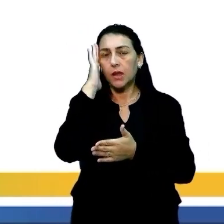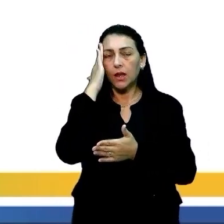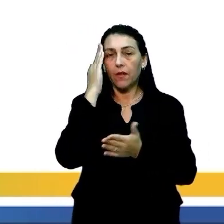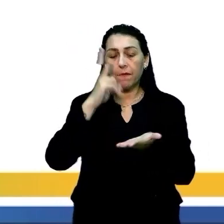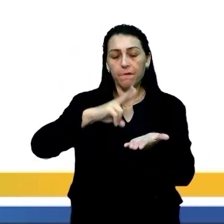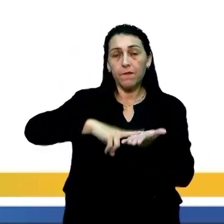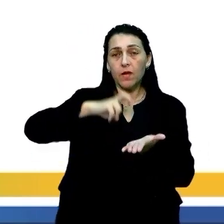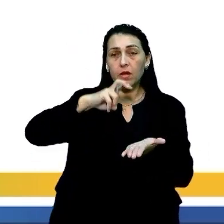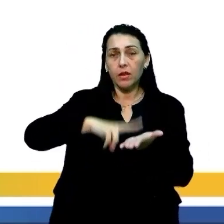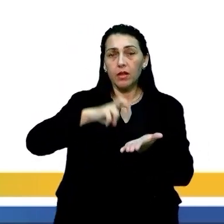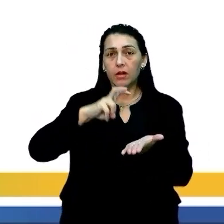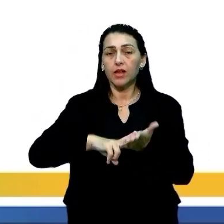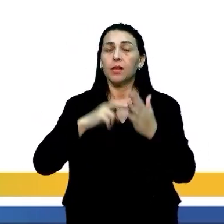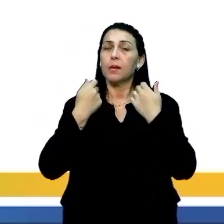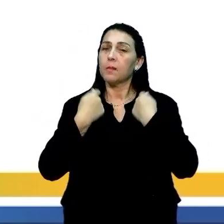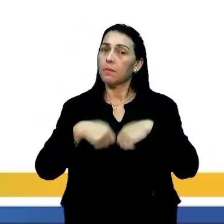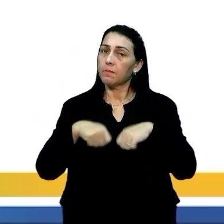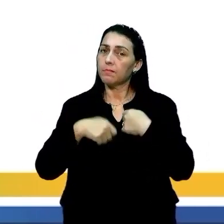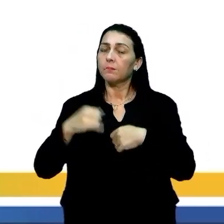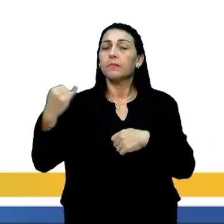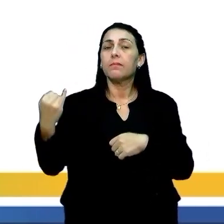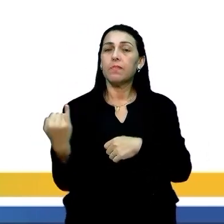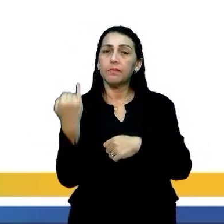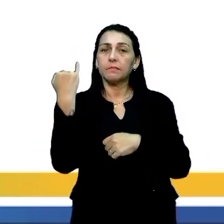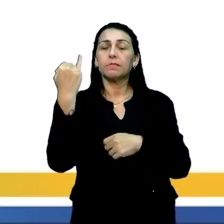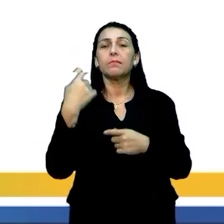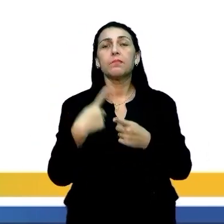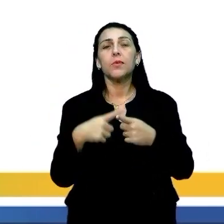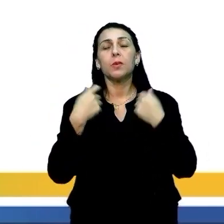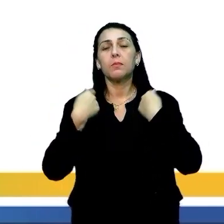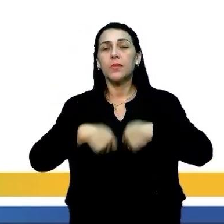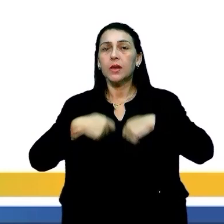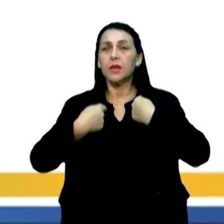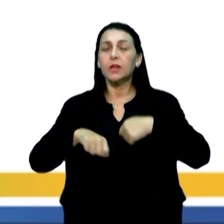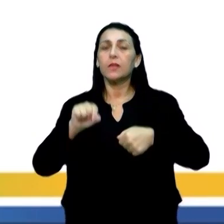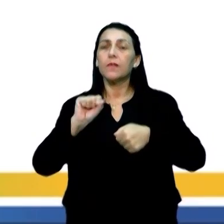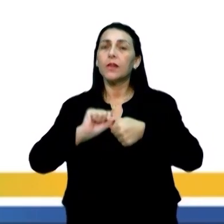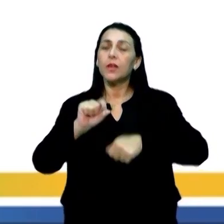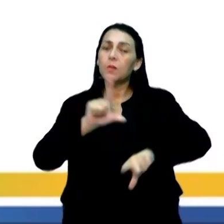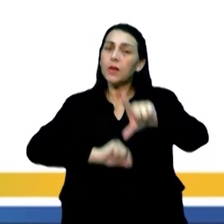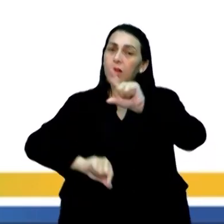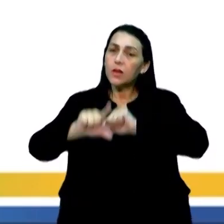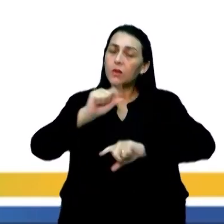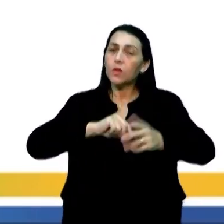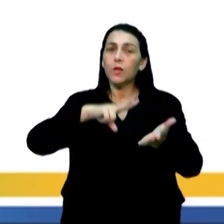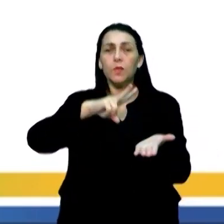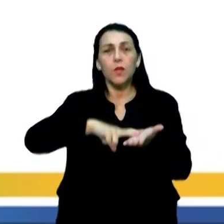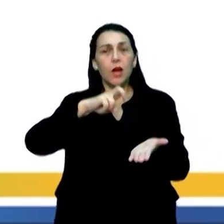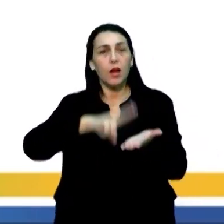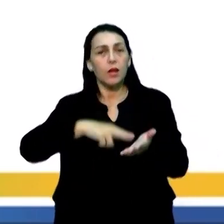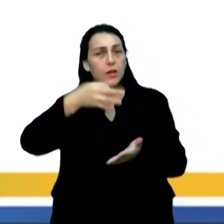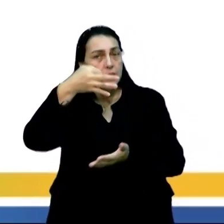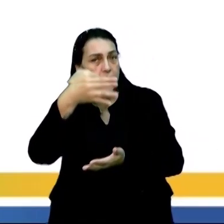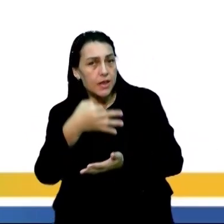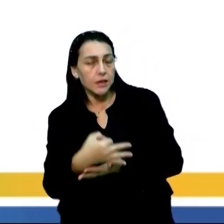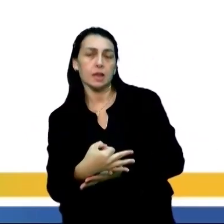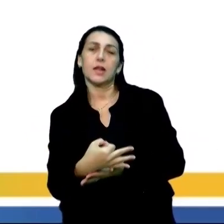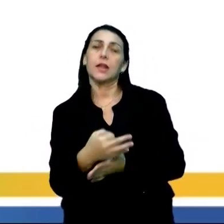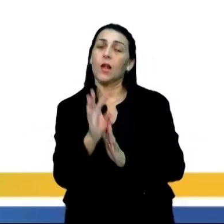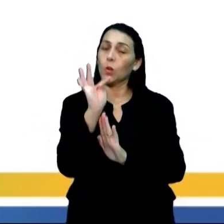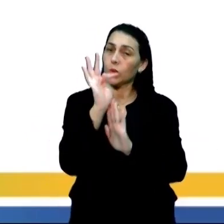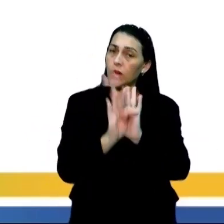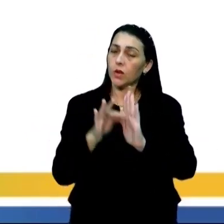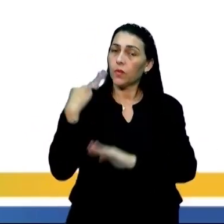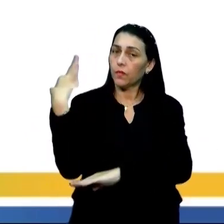Vocabulário. É necessário que eu pense, porque eu preciso fazer uma escolha de um vocabulário correto. Afinal de contas, é um texto